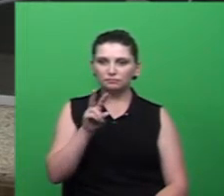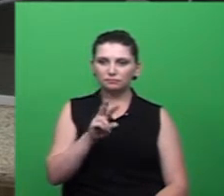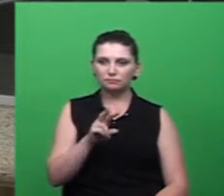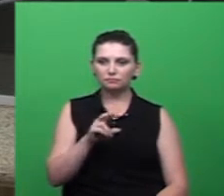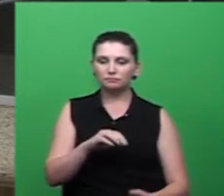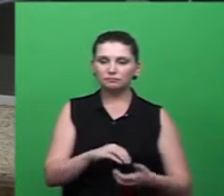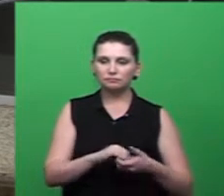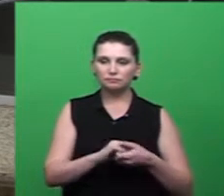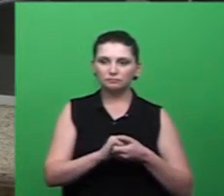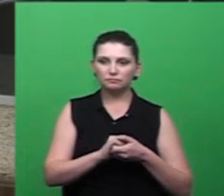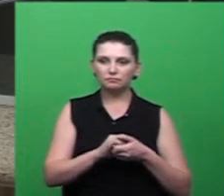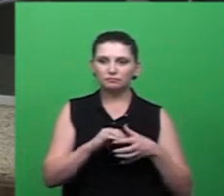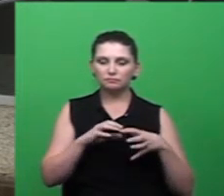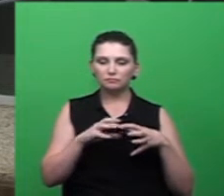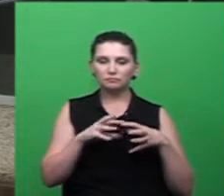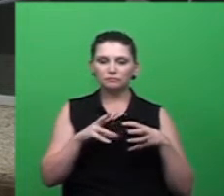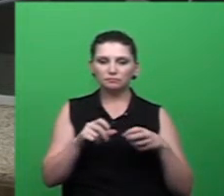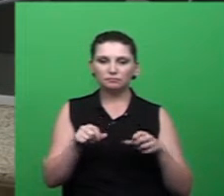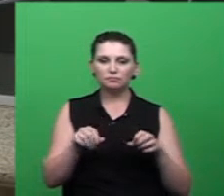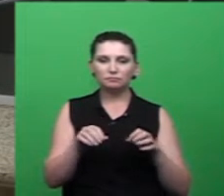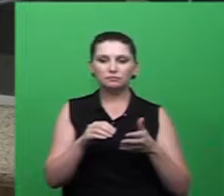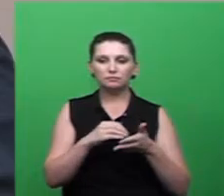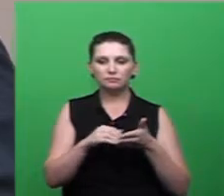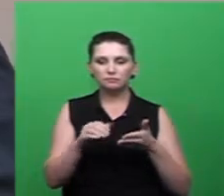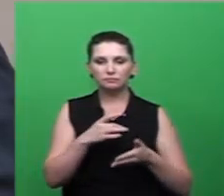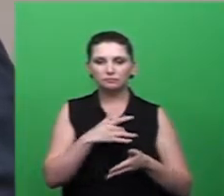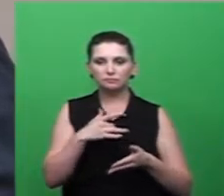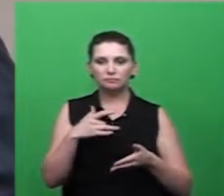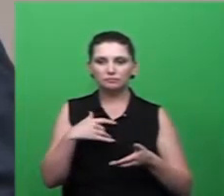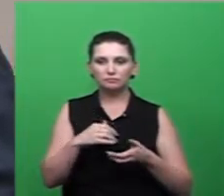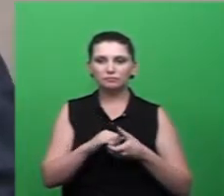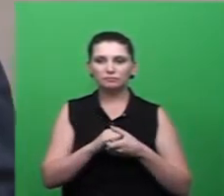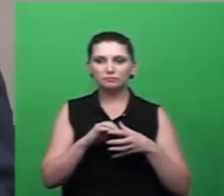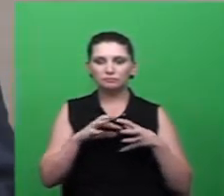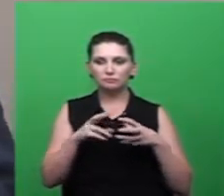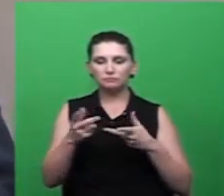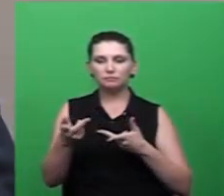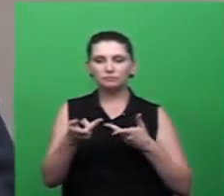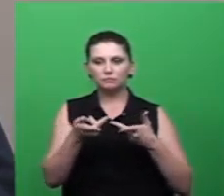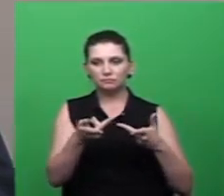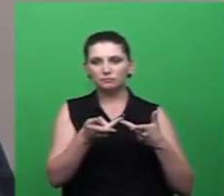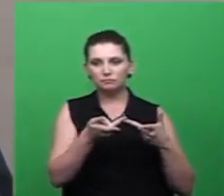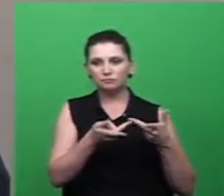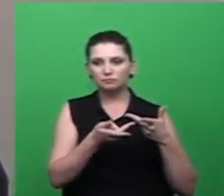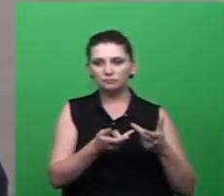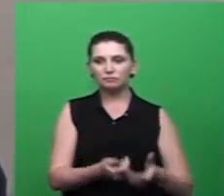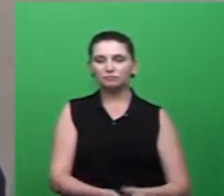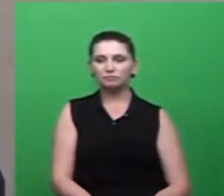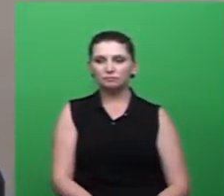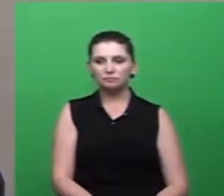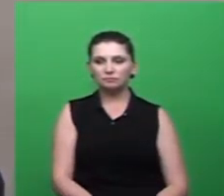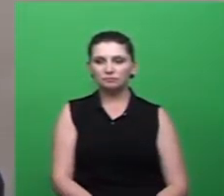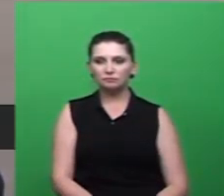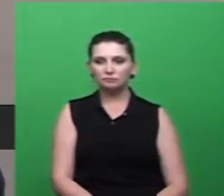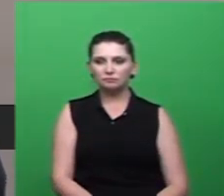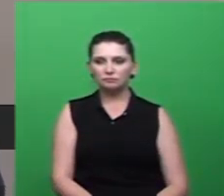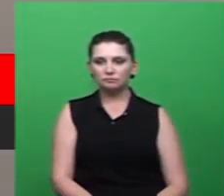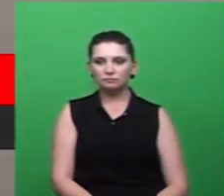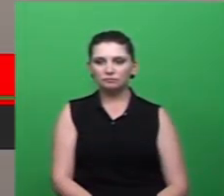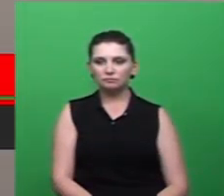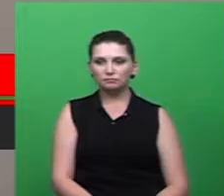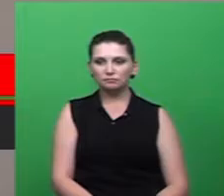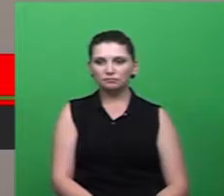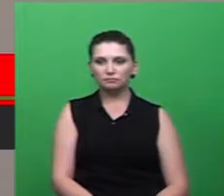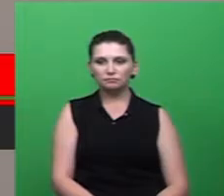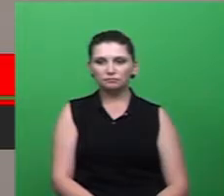eu cumprimentando secretário de saúde benicá eu cumprimento a todos os convidados é a minha pergunta eu